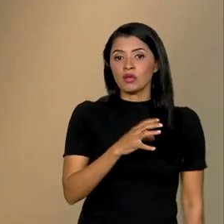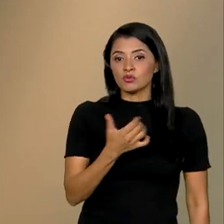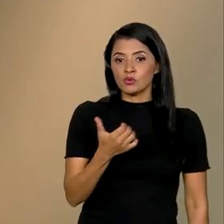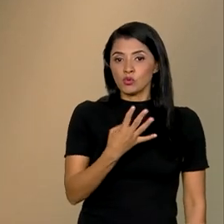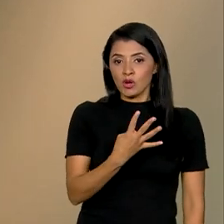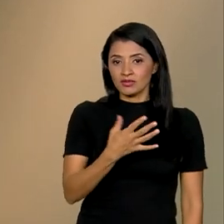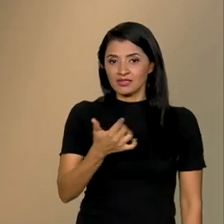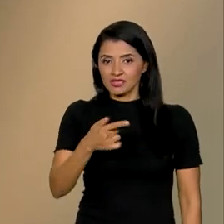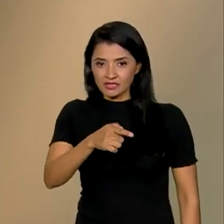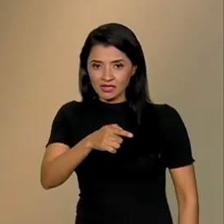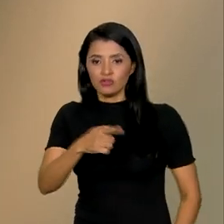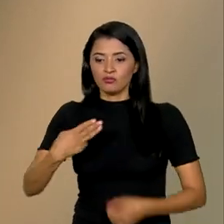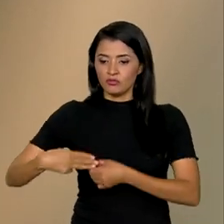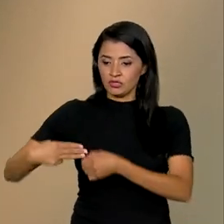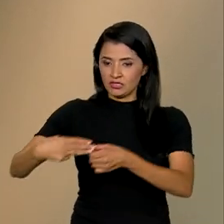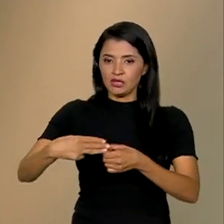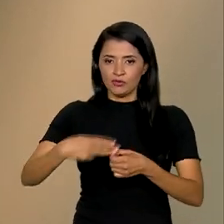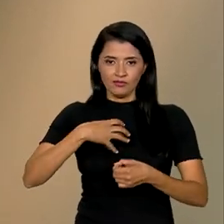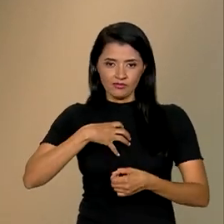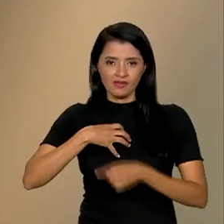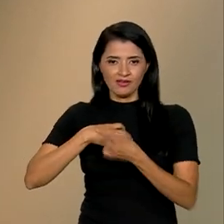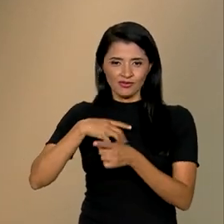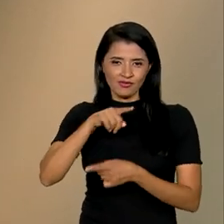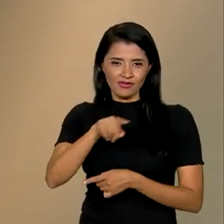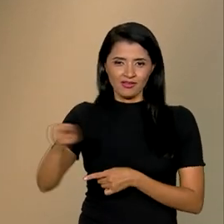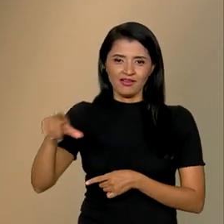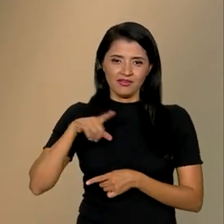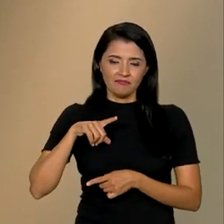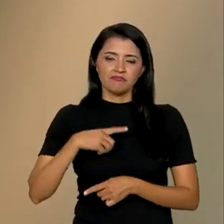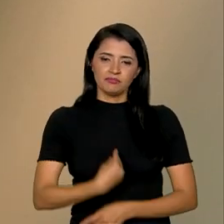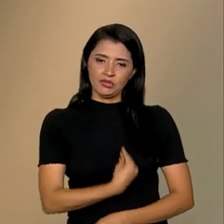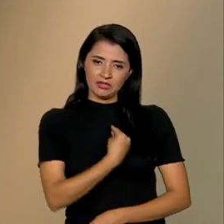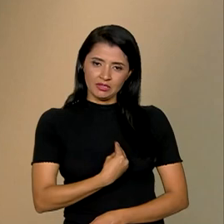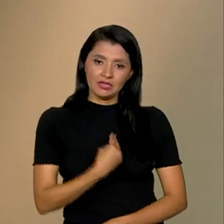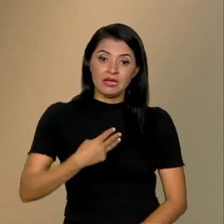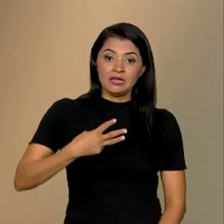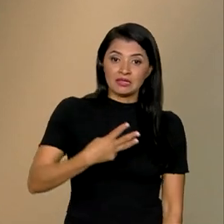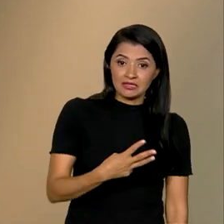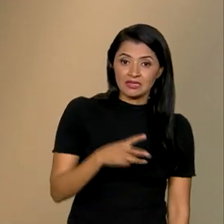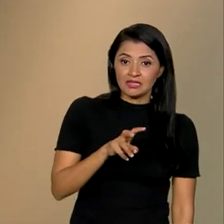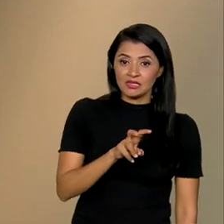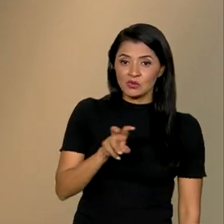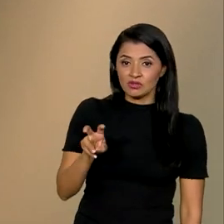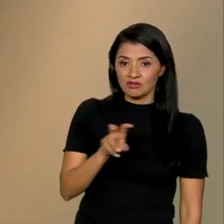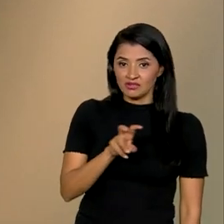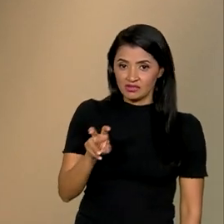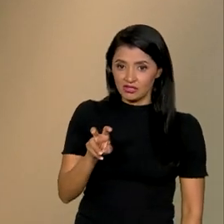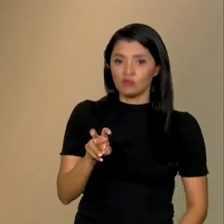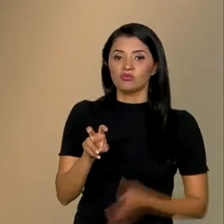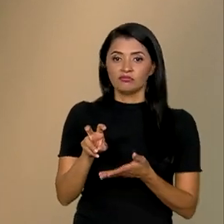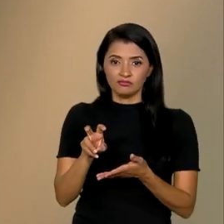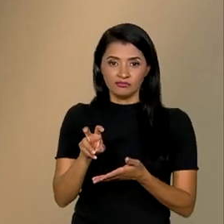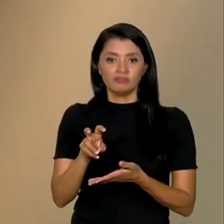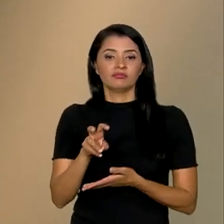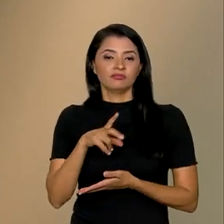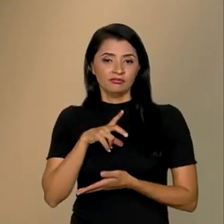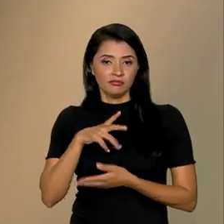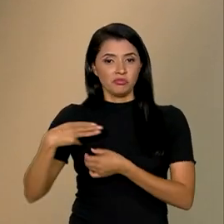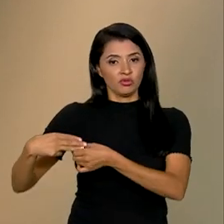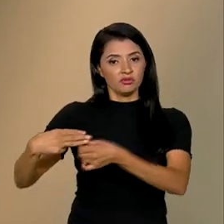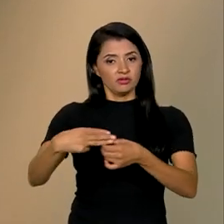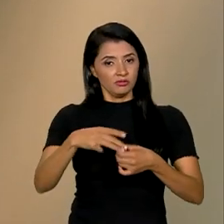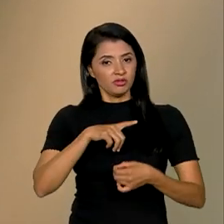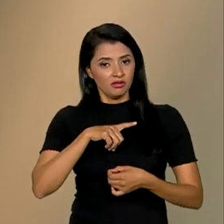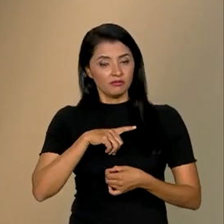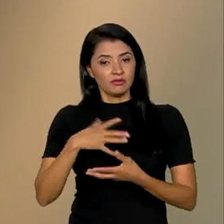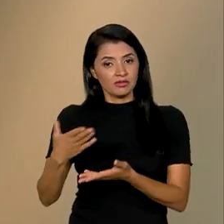Roberto, municípios baianos, nós tivemos a presença de 355 municípios. Recebemos